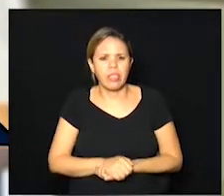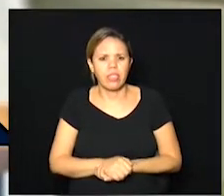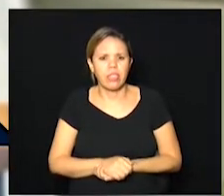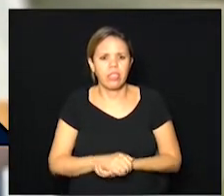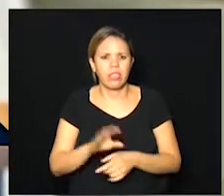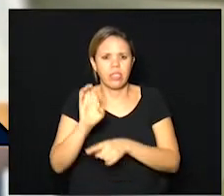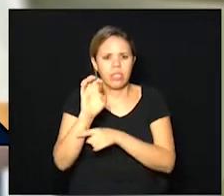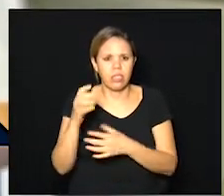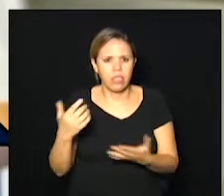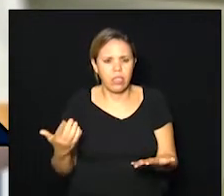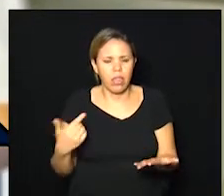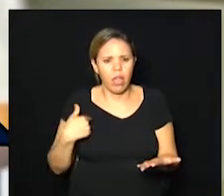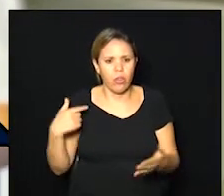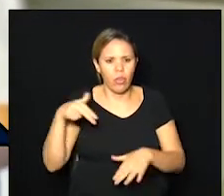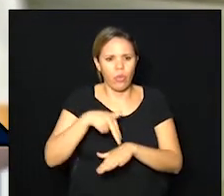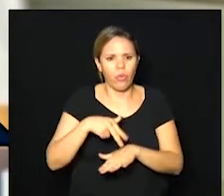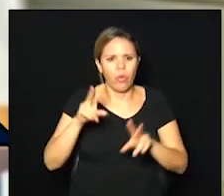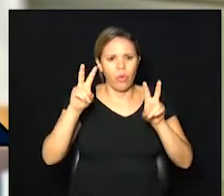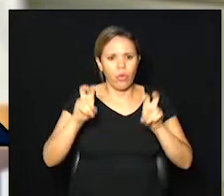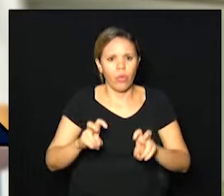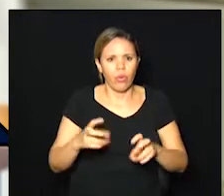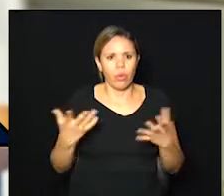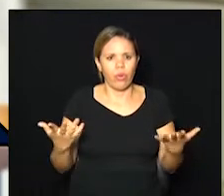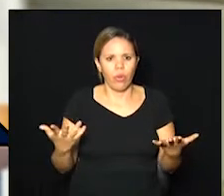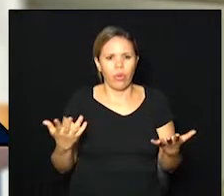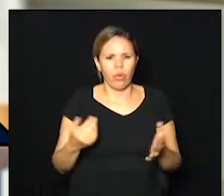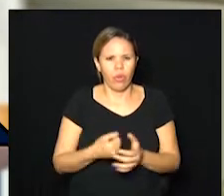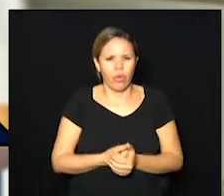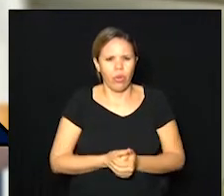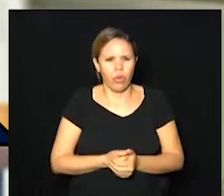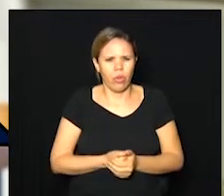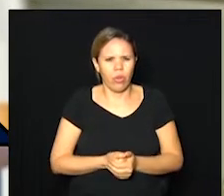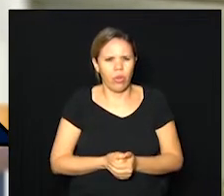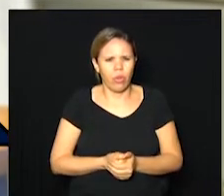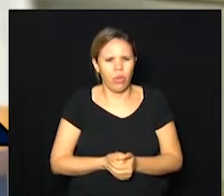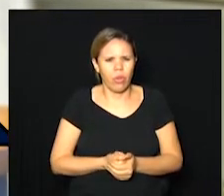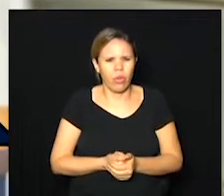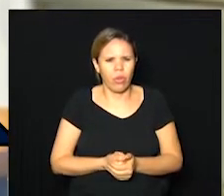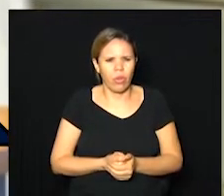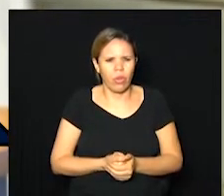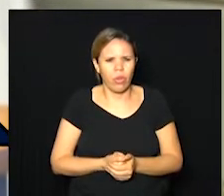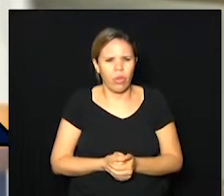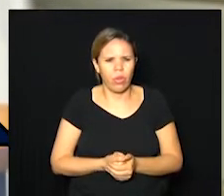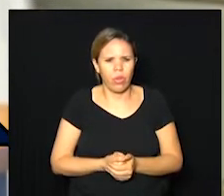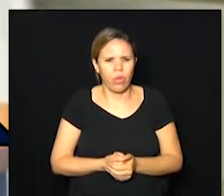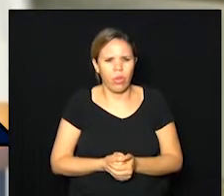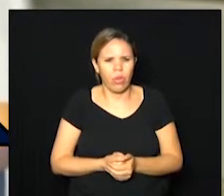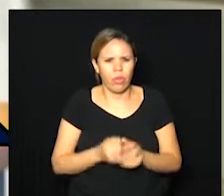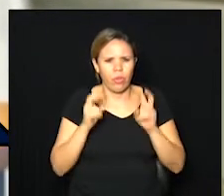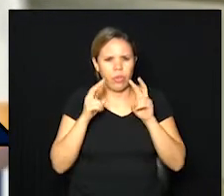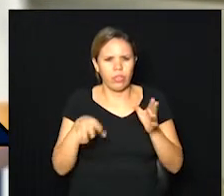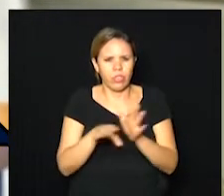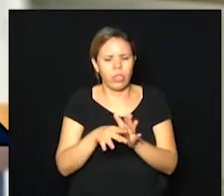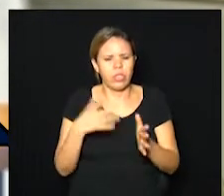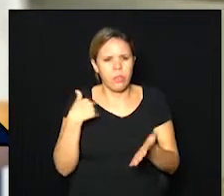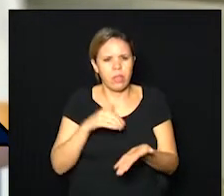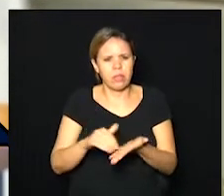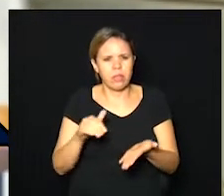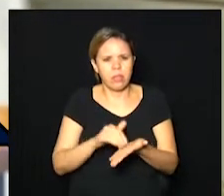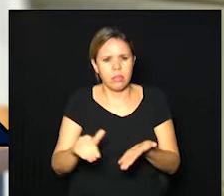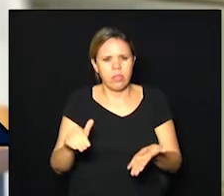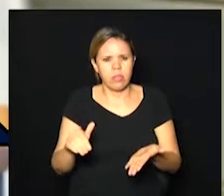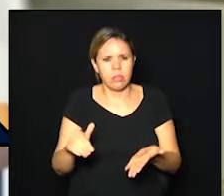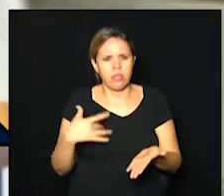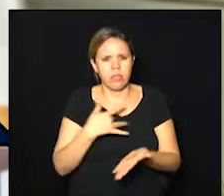manhã, a respeito desse assunto, vossa excelência me fez chegar que a Secretaria de